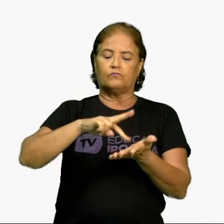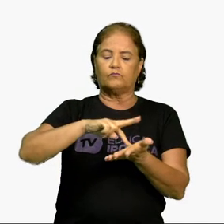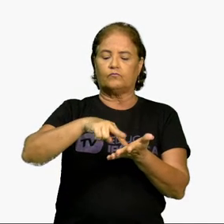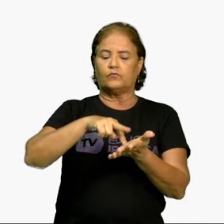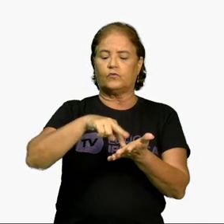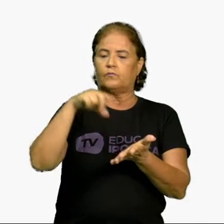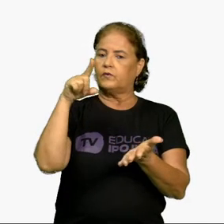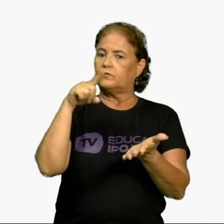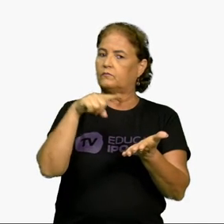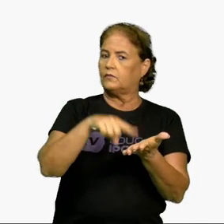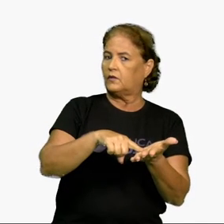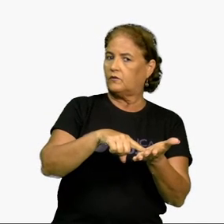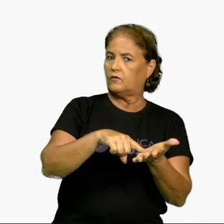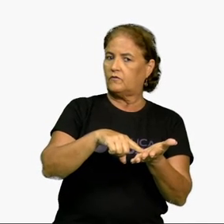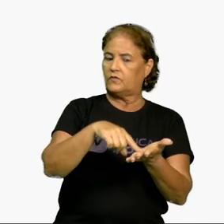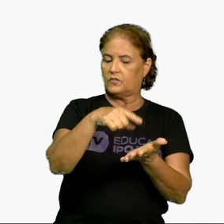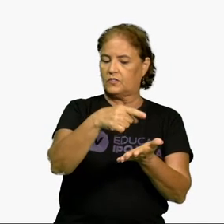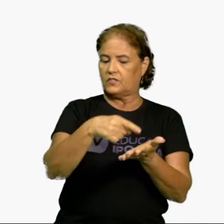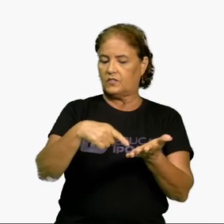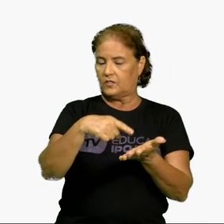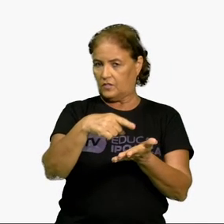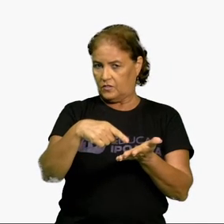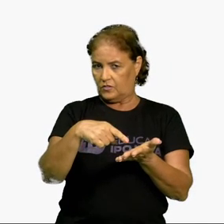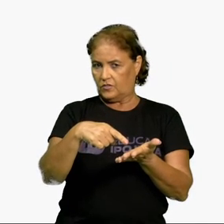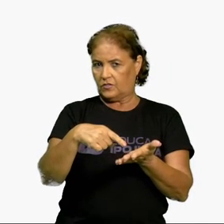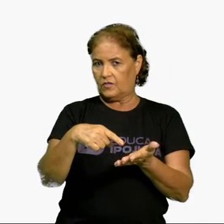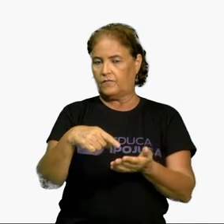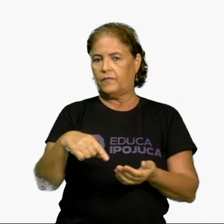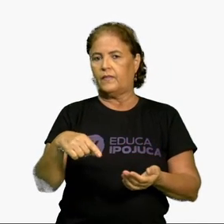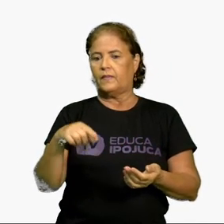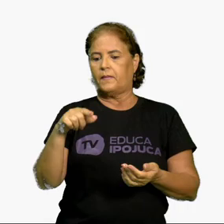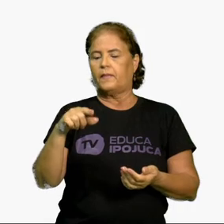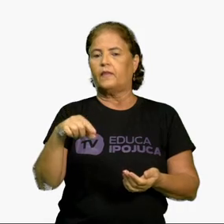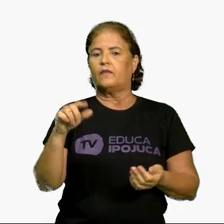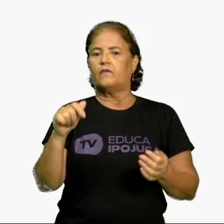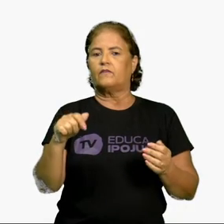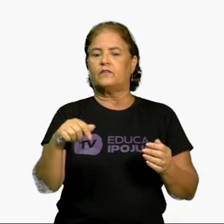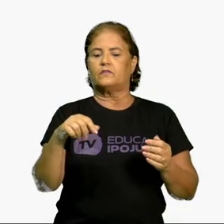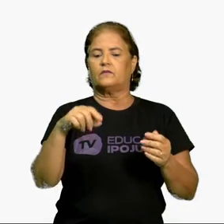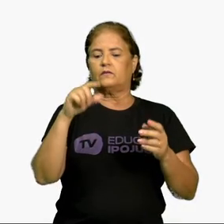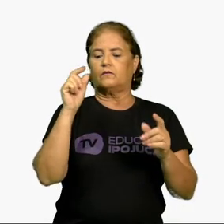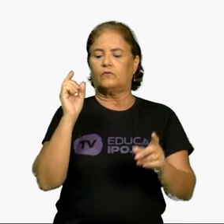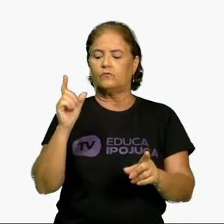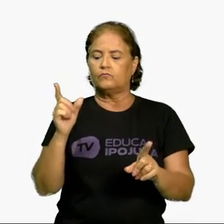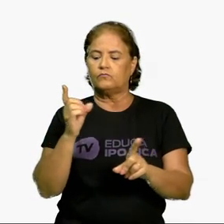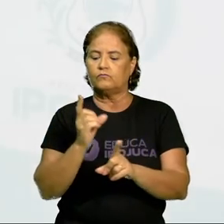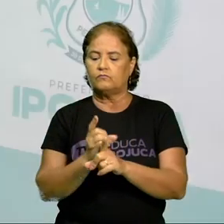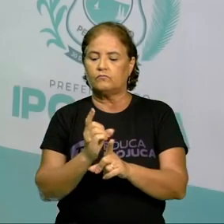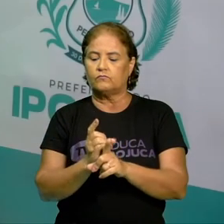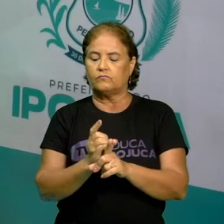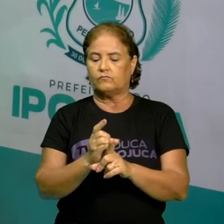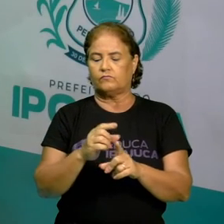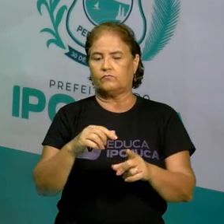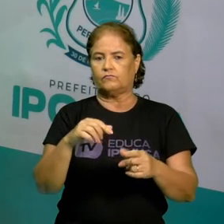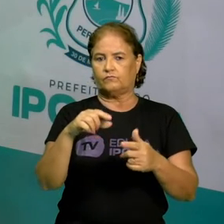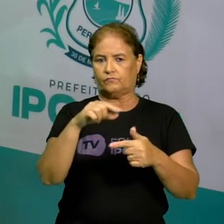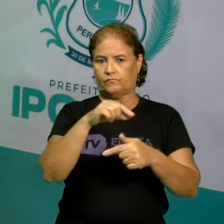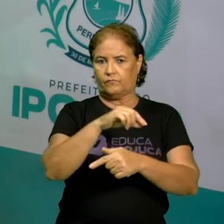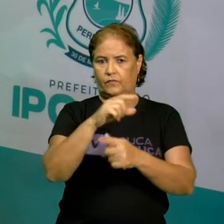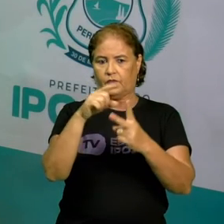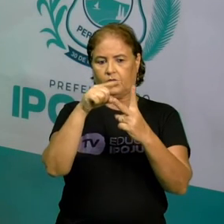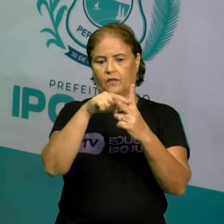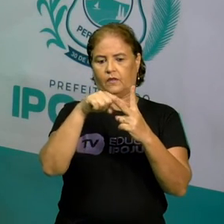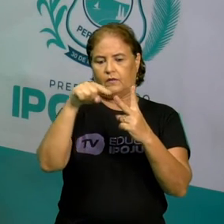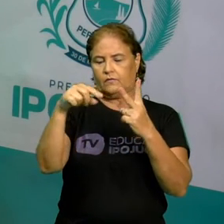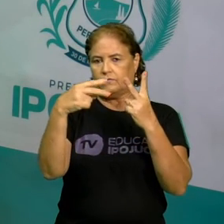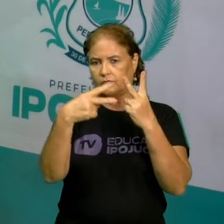e ali será a localização da raiz quadrada de 2. Ok? Espero que você tenha compreendido um